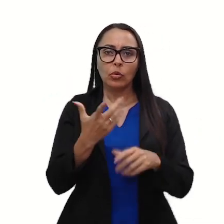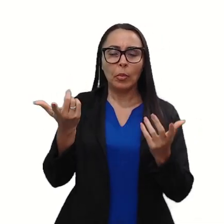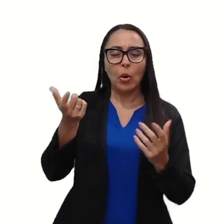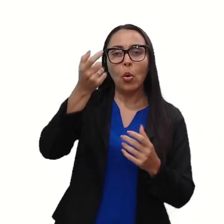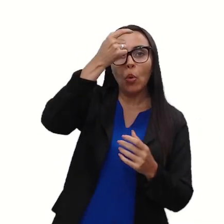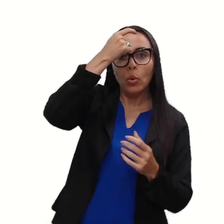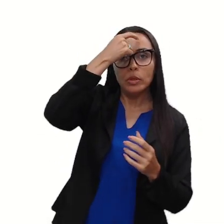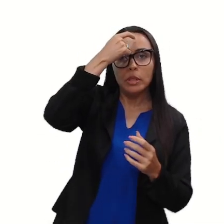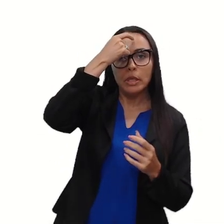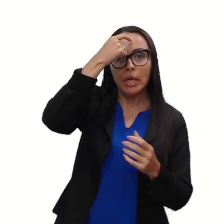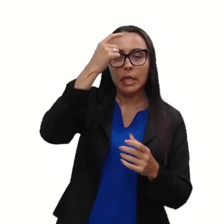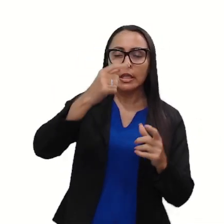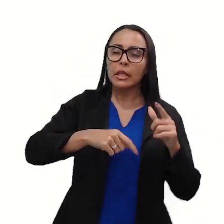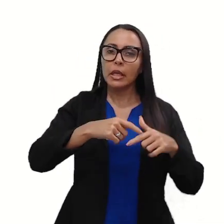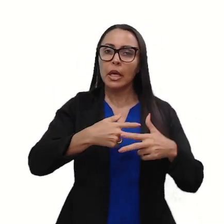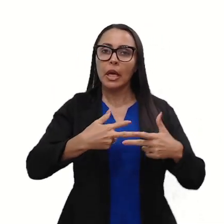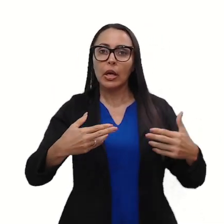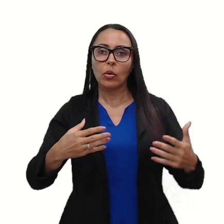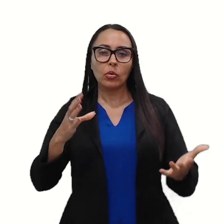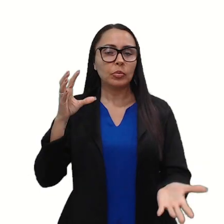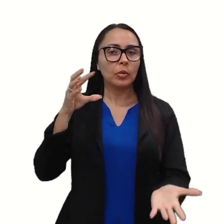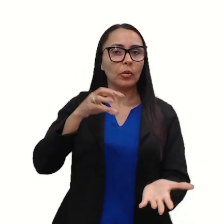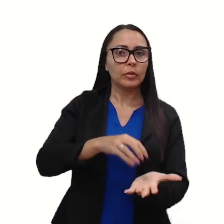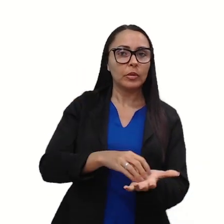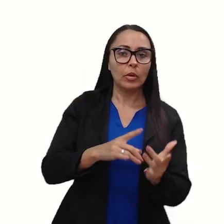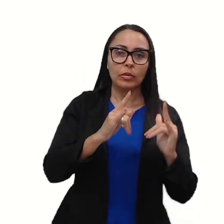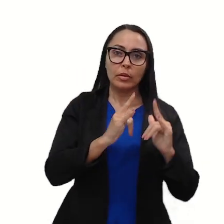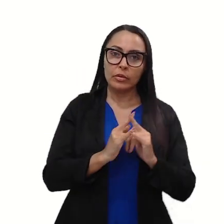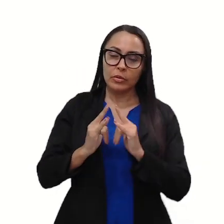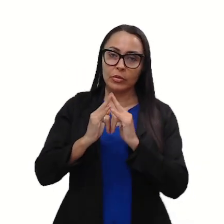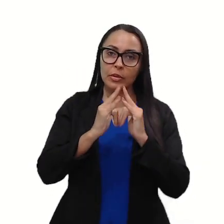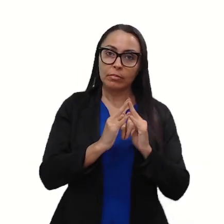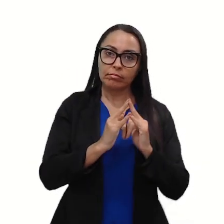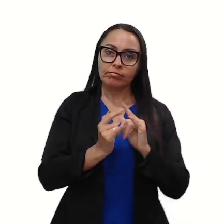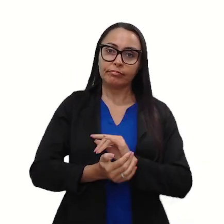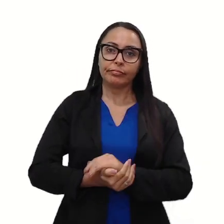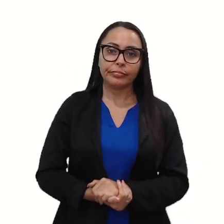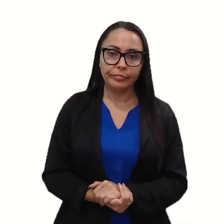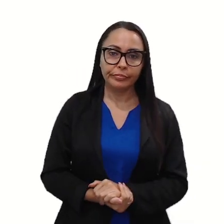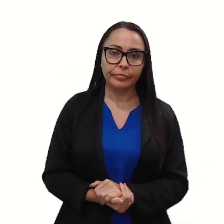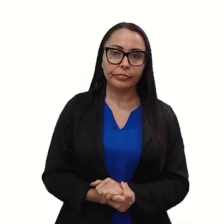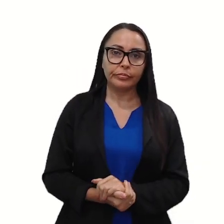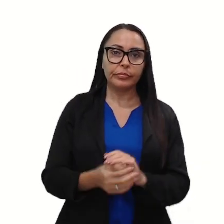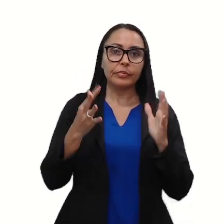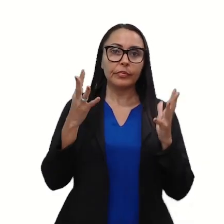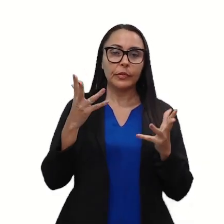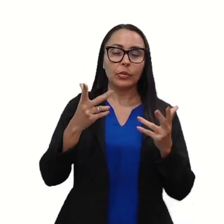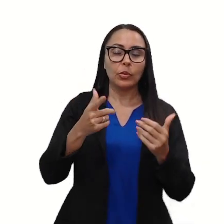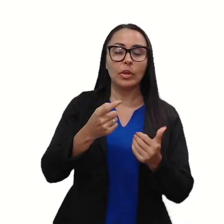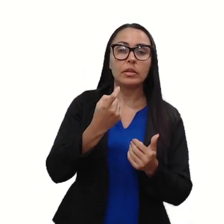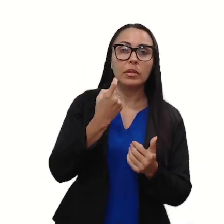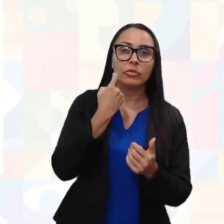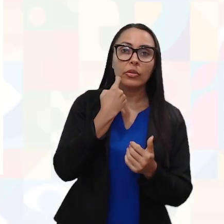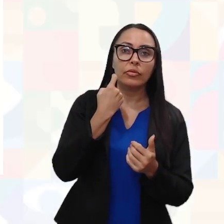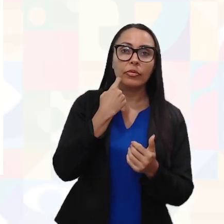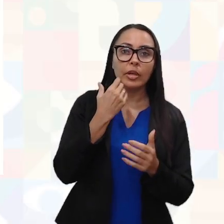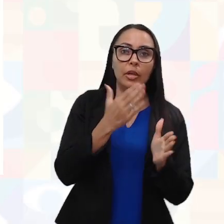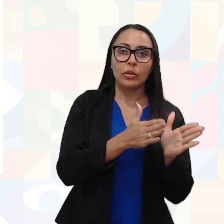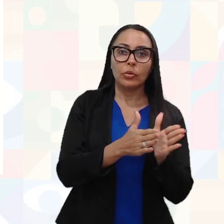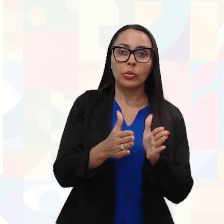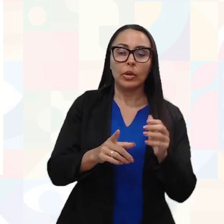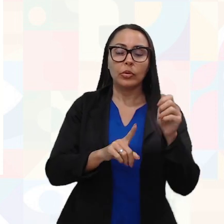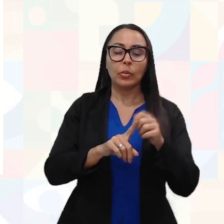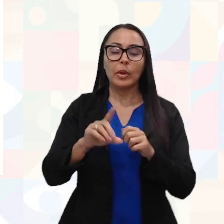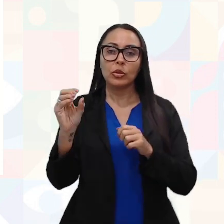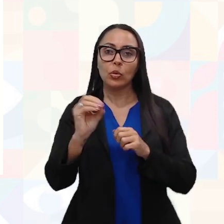recurso para os funcionários desta instituição. Quando? Todas as sextas-feiras, durante o mês de outubro